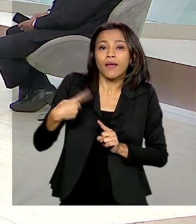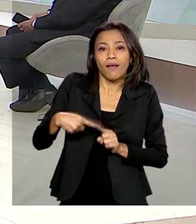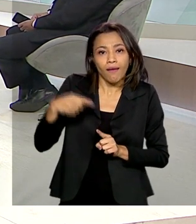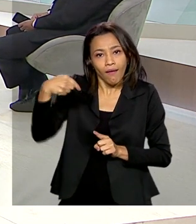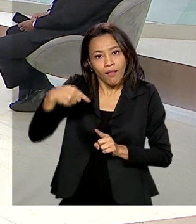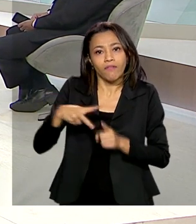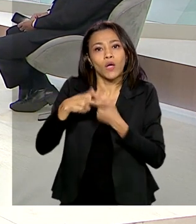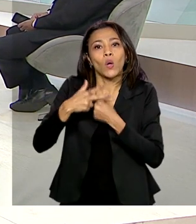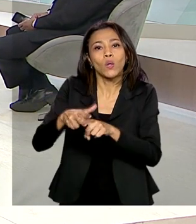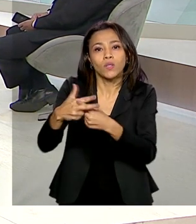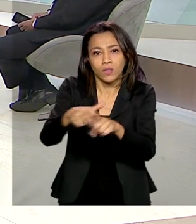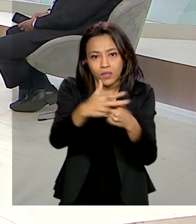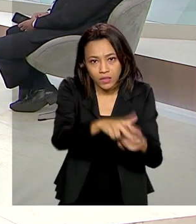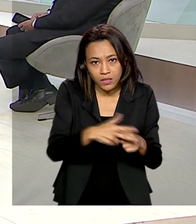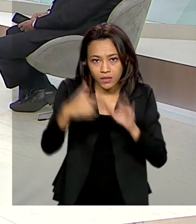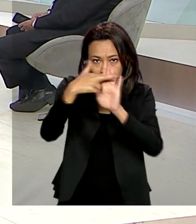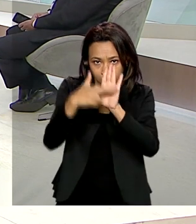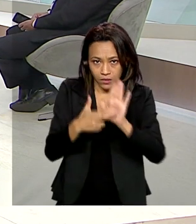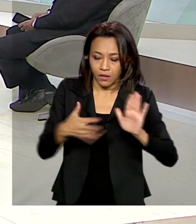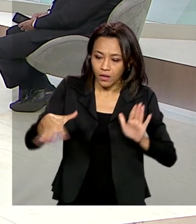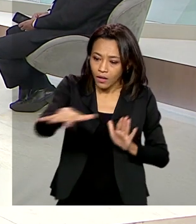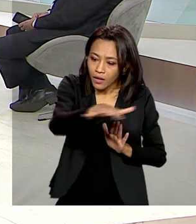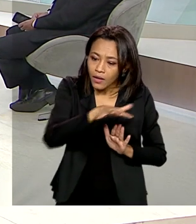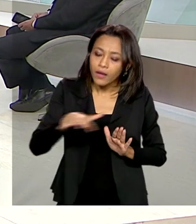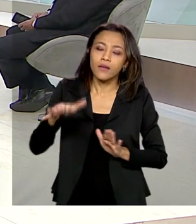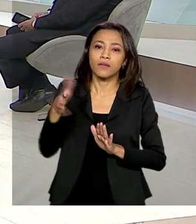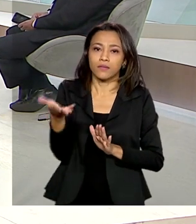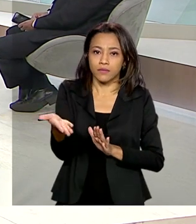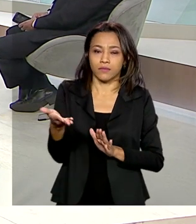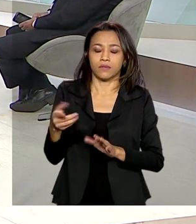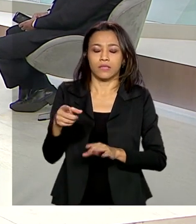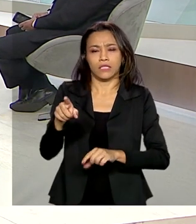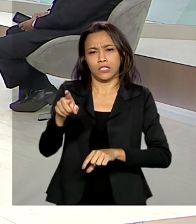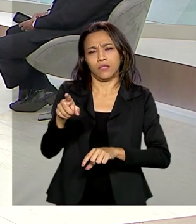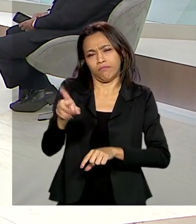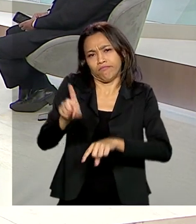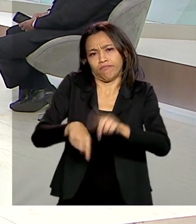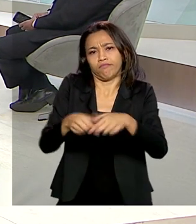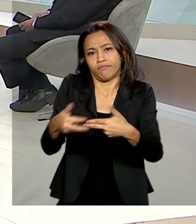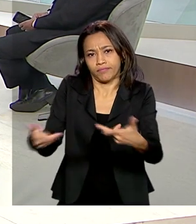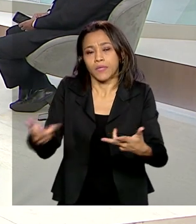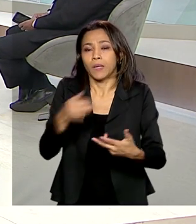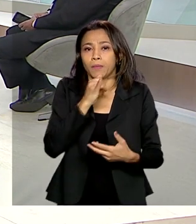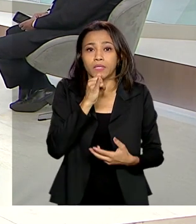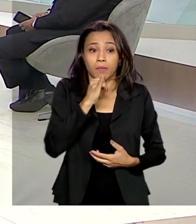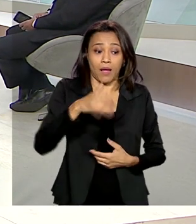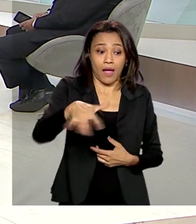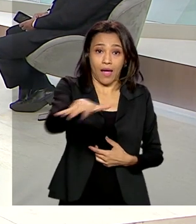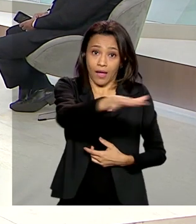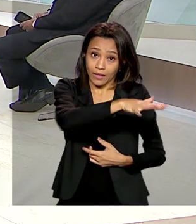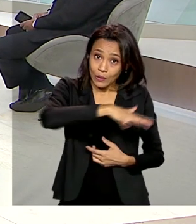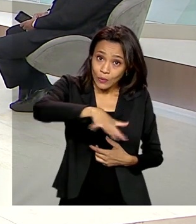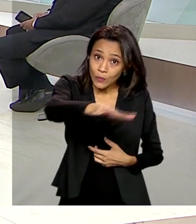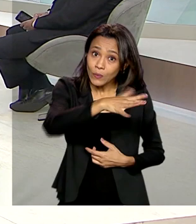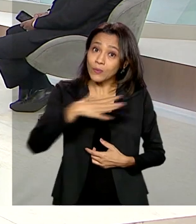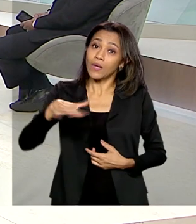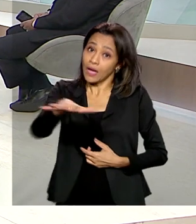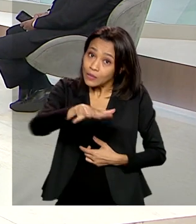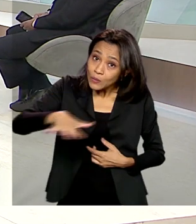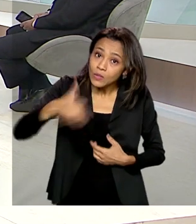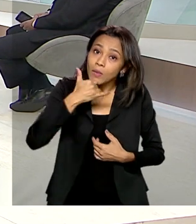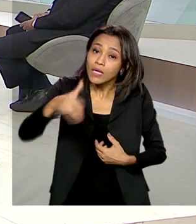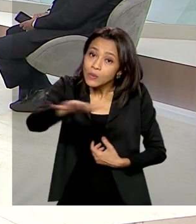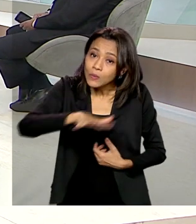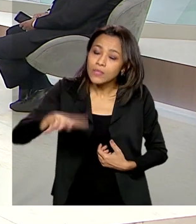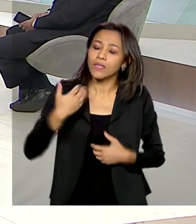principalmente sobre bens. Principalmente sobre bens. Tanto é que a indústria está muito satisfeita com a CBS, até